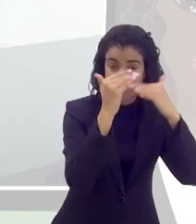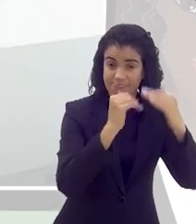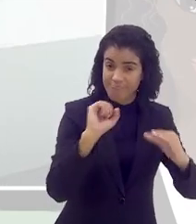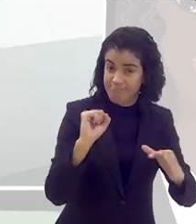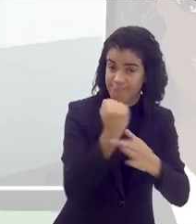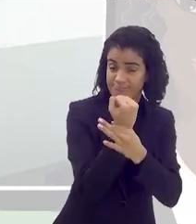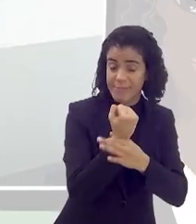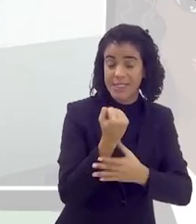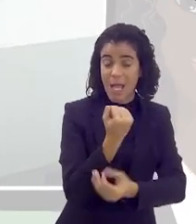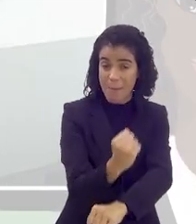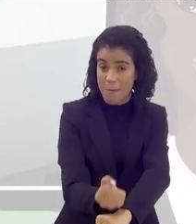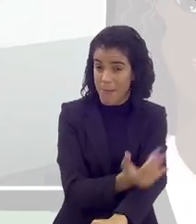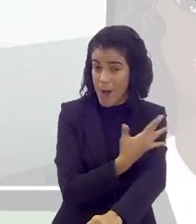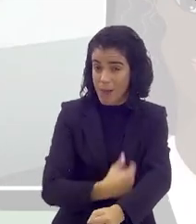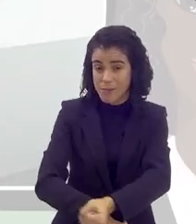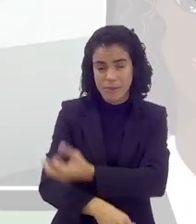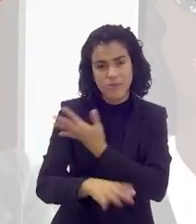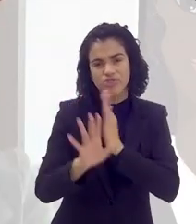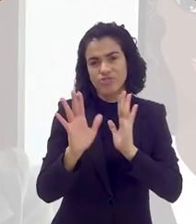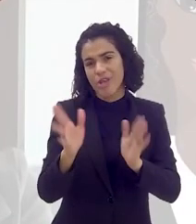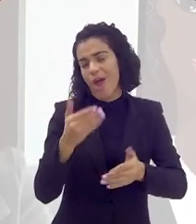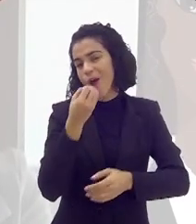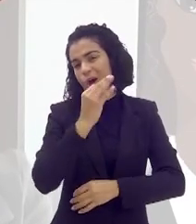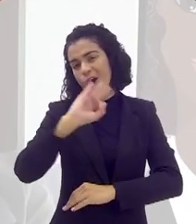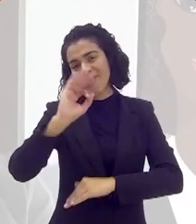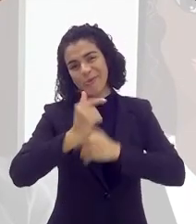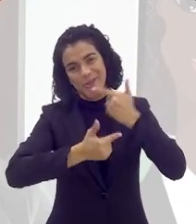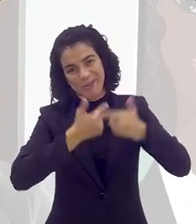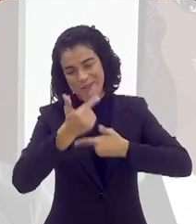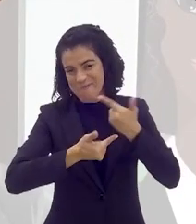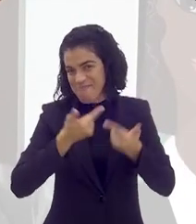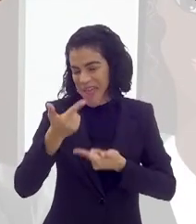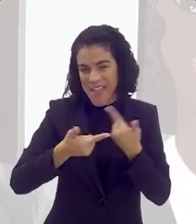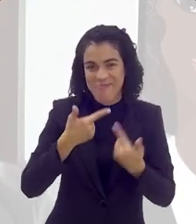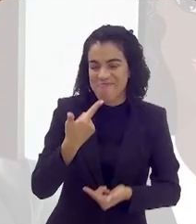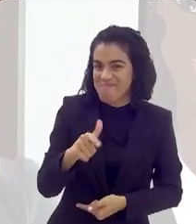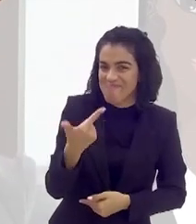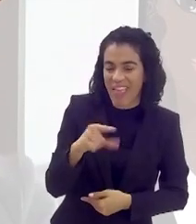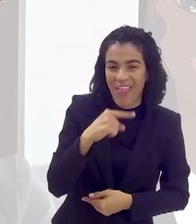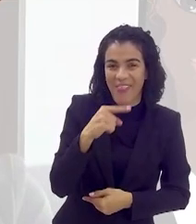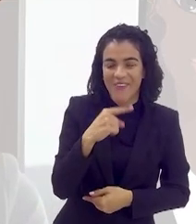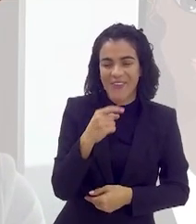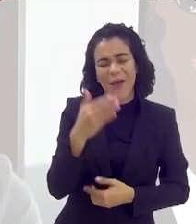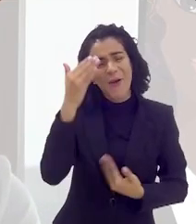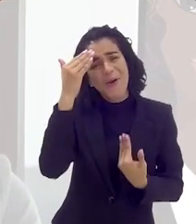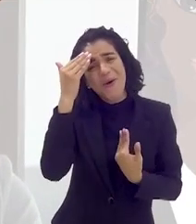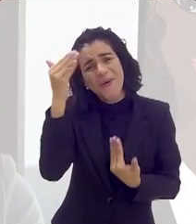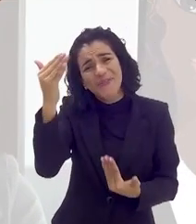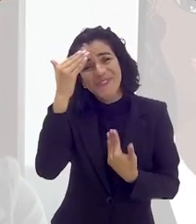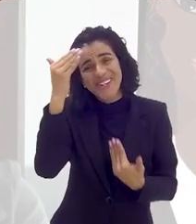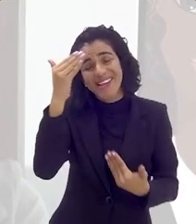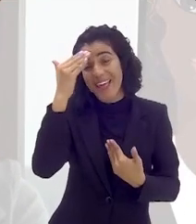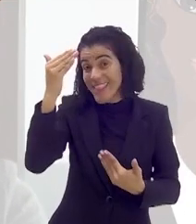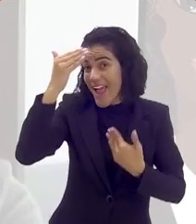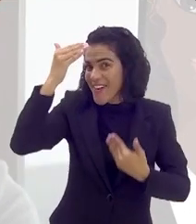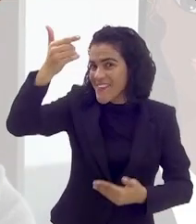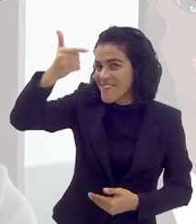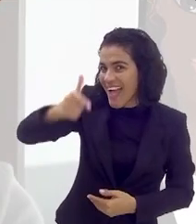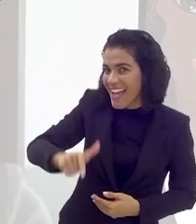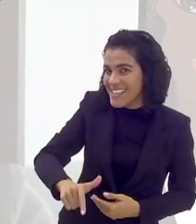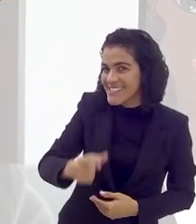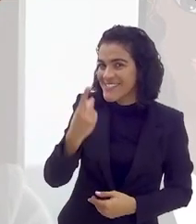construir essa estabilidade emocional, você já está fazendo um grande trabalho, não tenha dúvida. Muito